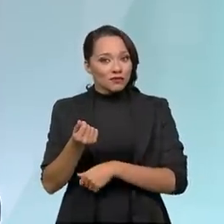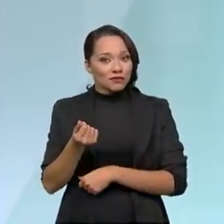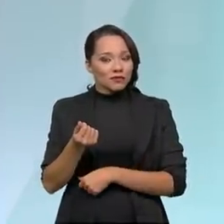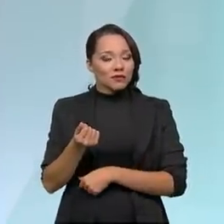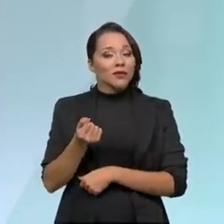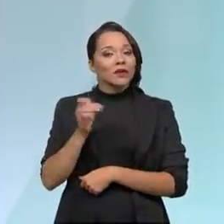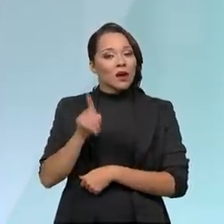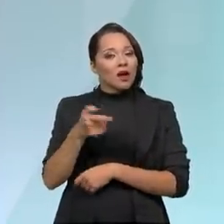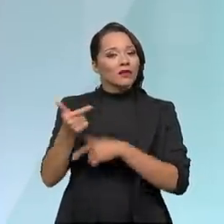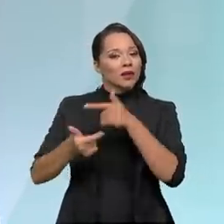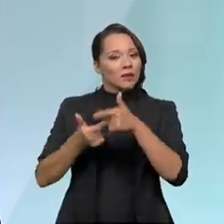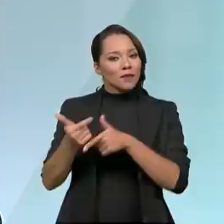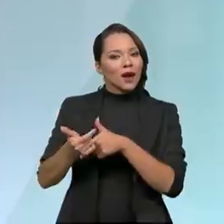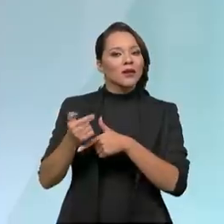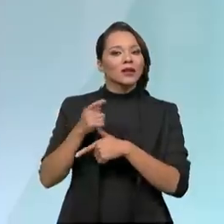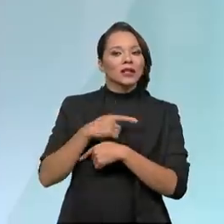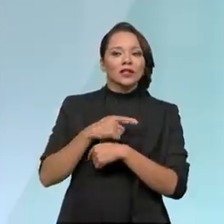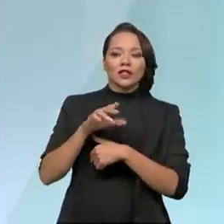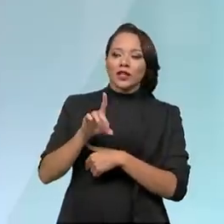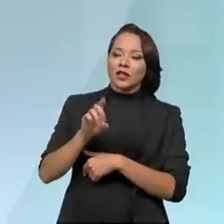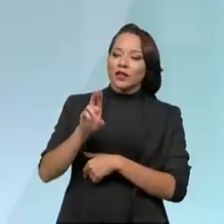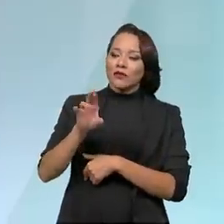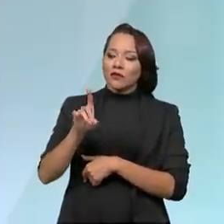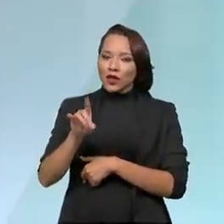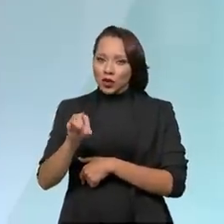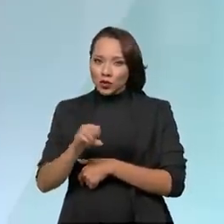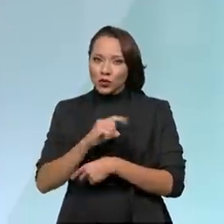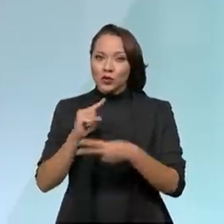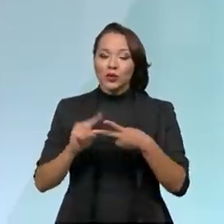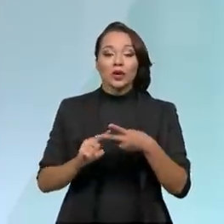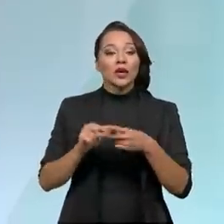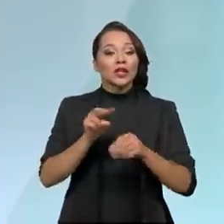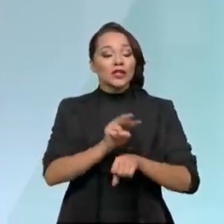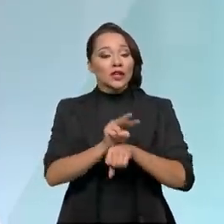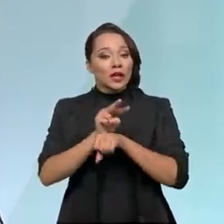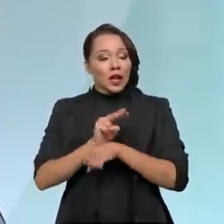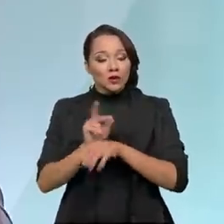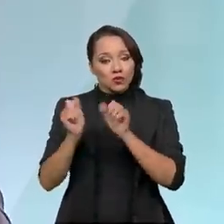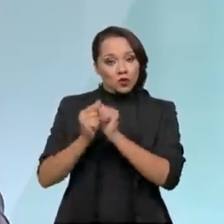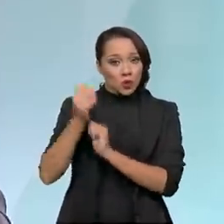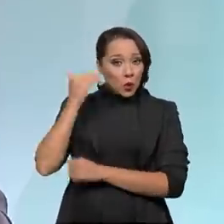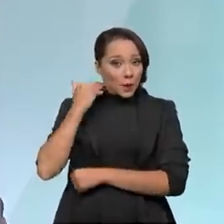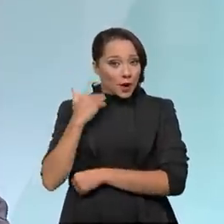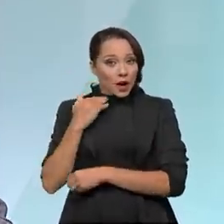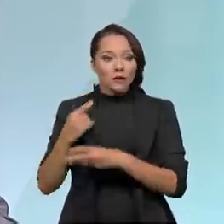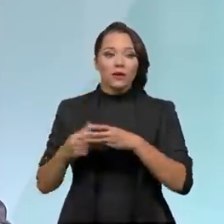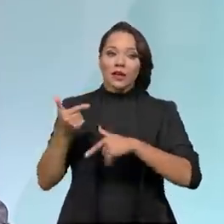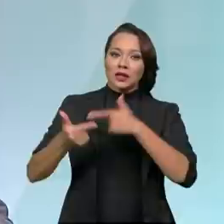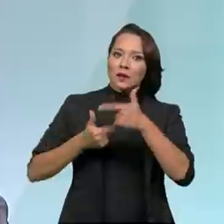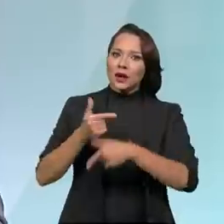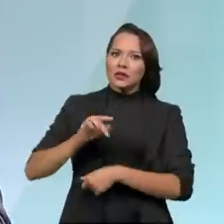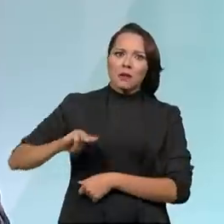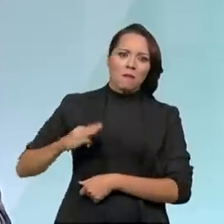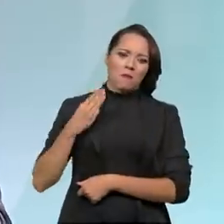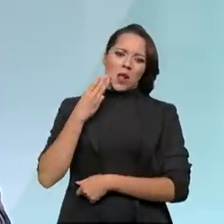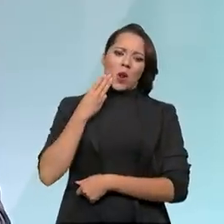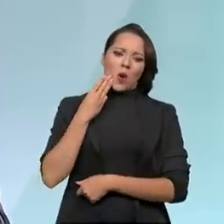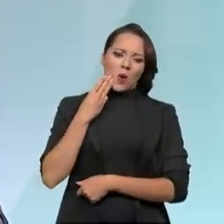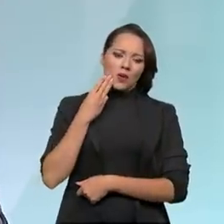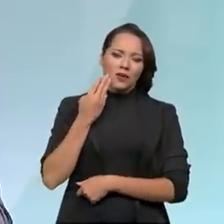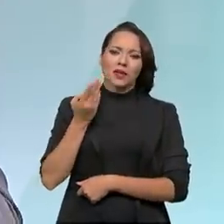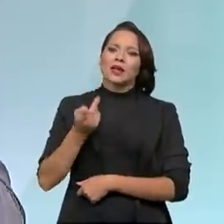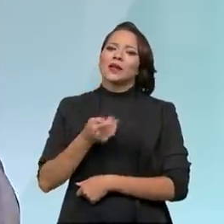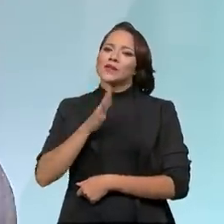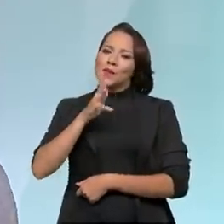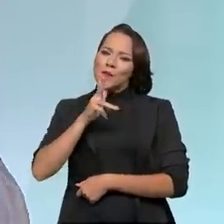Então, são operações de emissão de debêntures, são operações de crédito junto aos bancos, são operações bilionárias. Isso leva